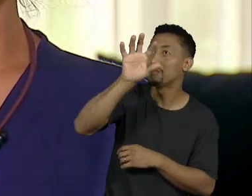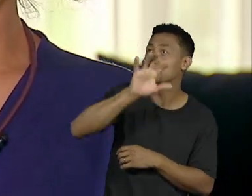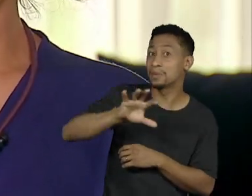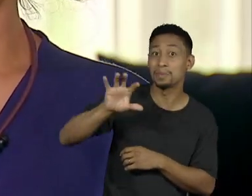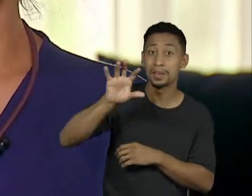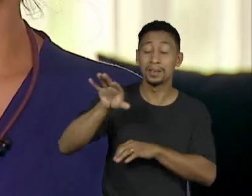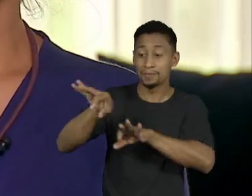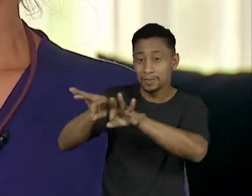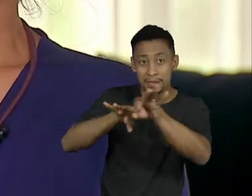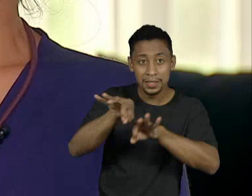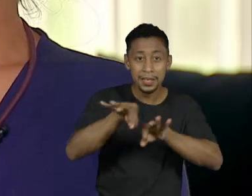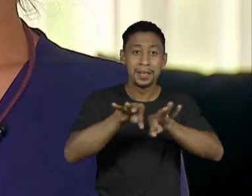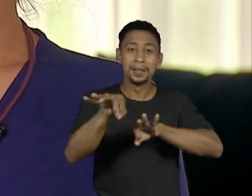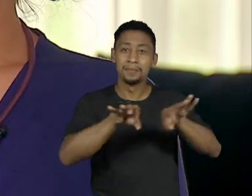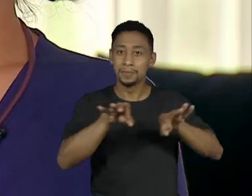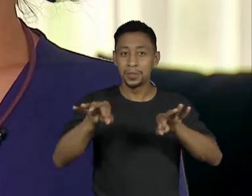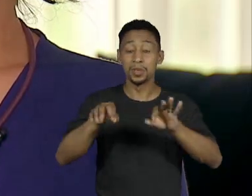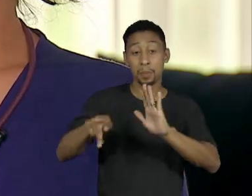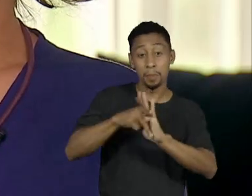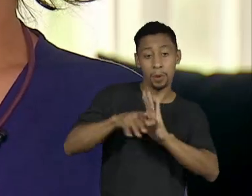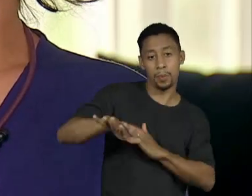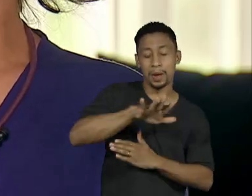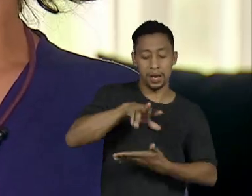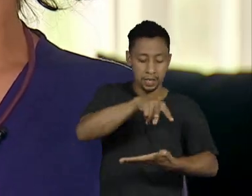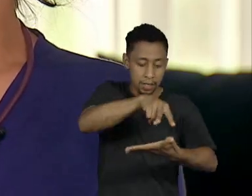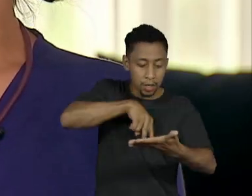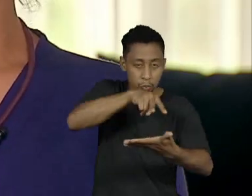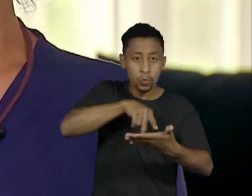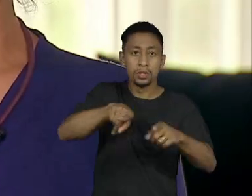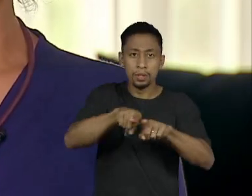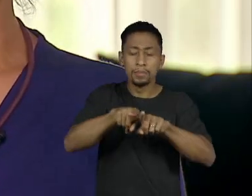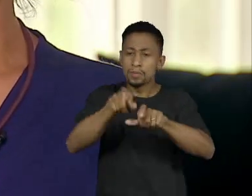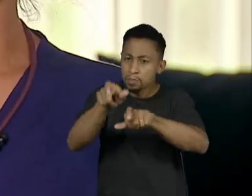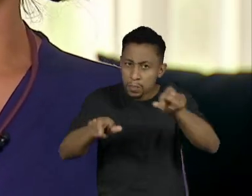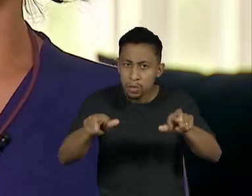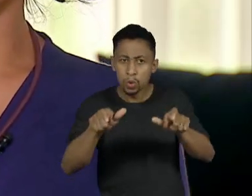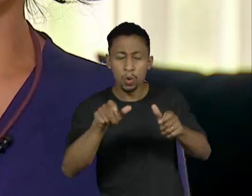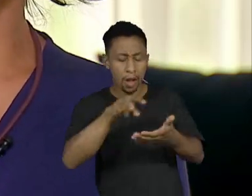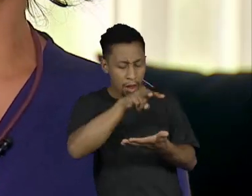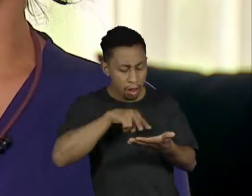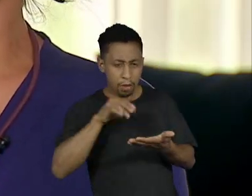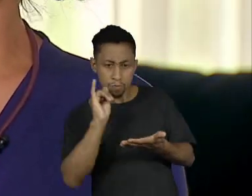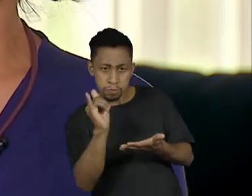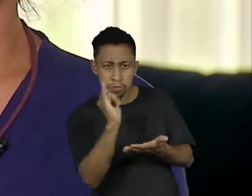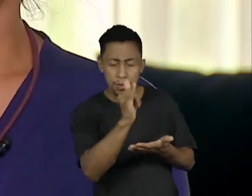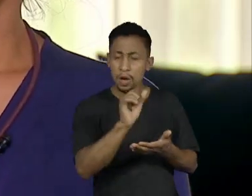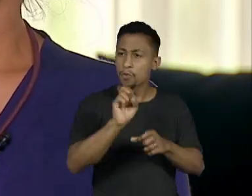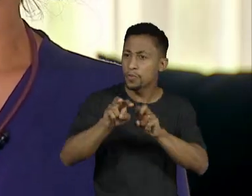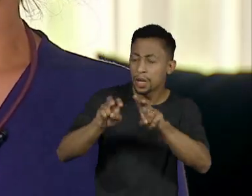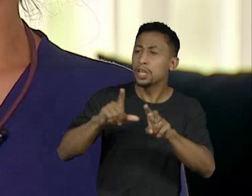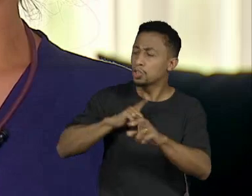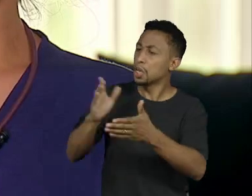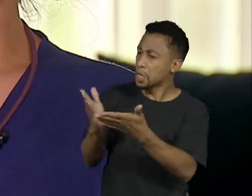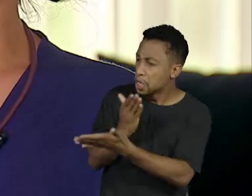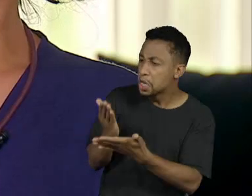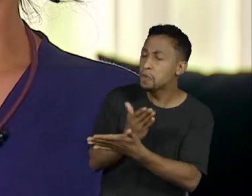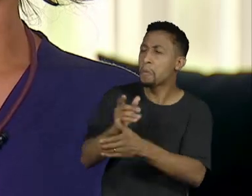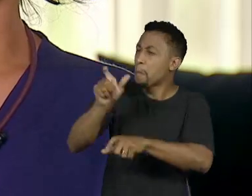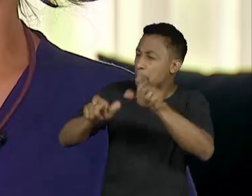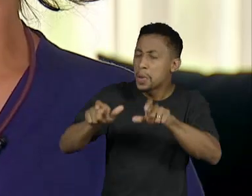leitura em projetos de formação de leitores. E dessa minha experiência eu vi que em alguns lugares tinha livro, tinha leitores e não tinha leitura. Muitas